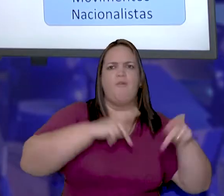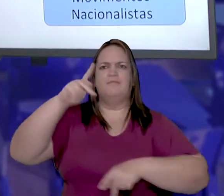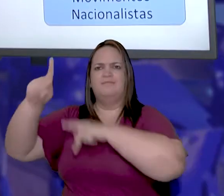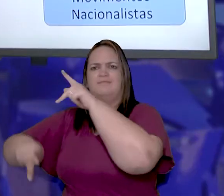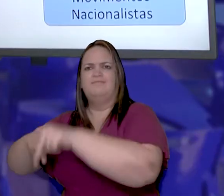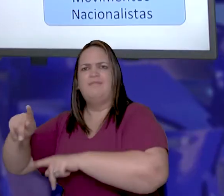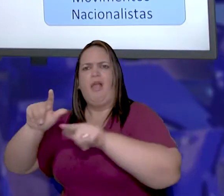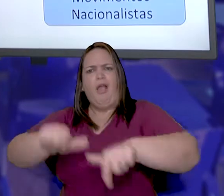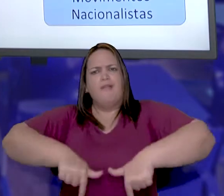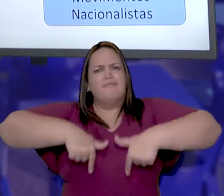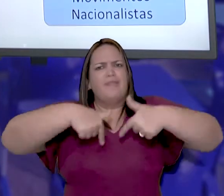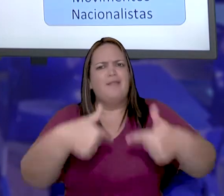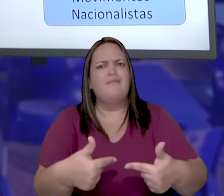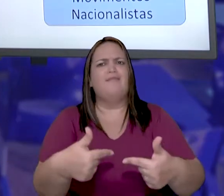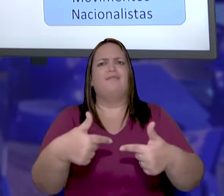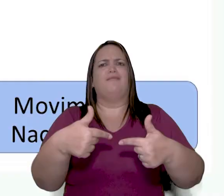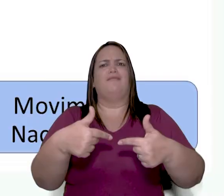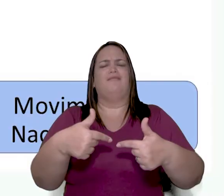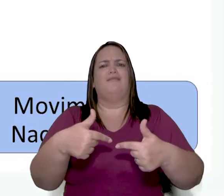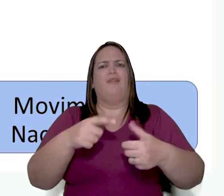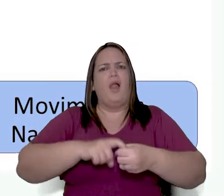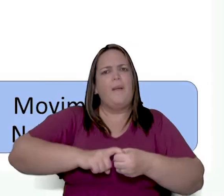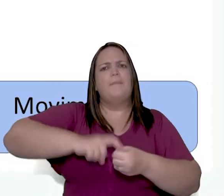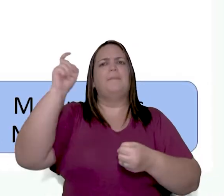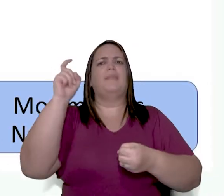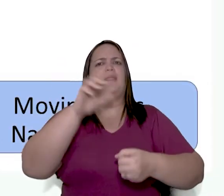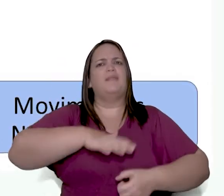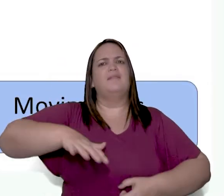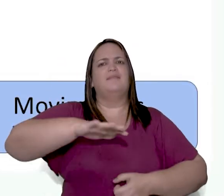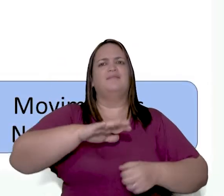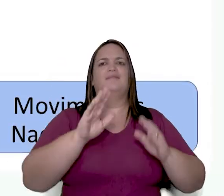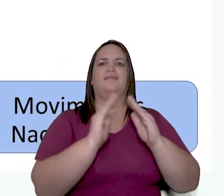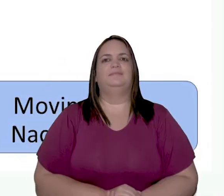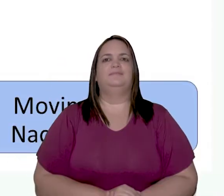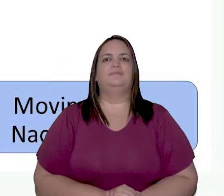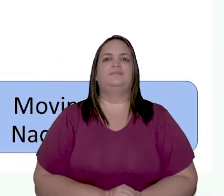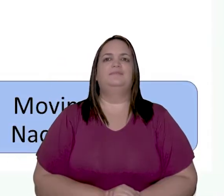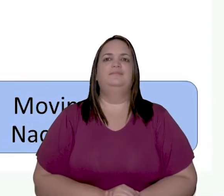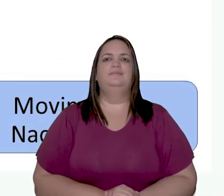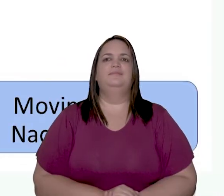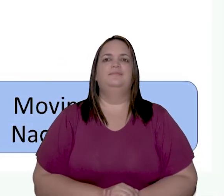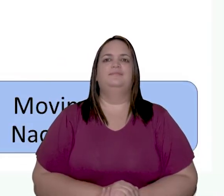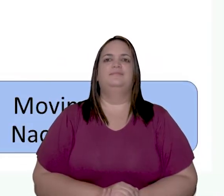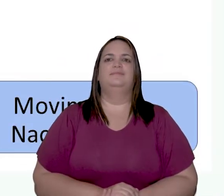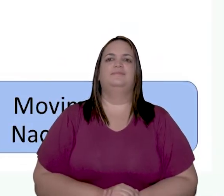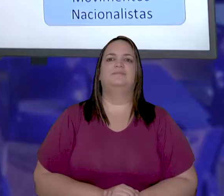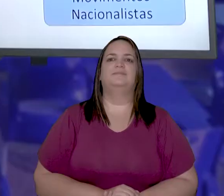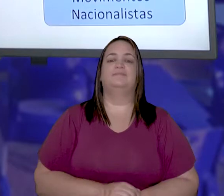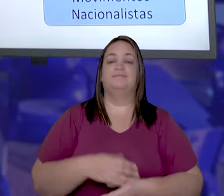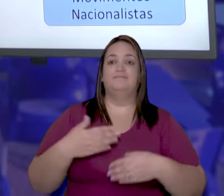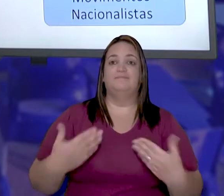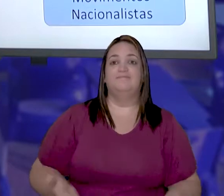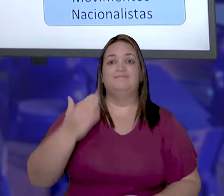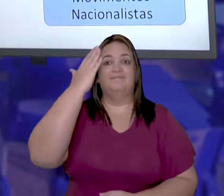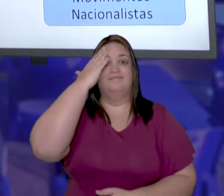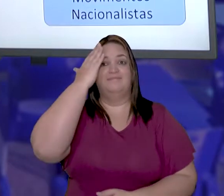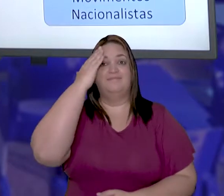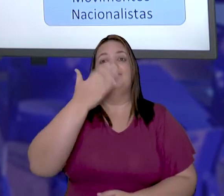lutam por independência territorial, assim como os curdos e os bascos. Por isso, entendemos